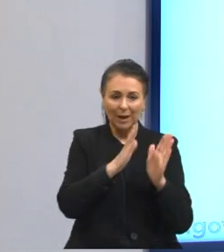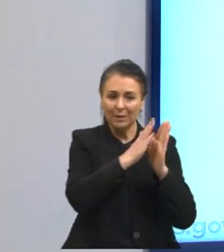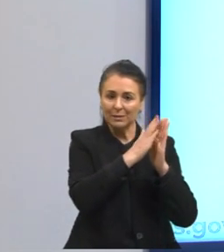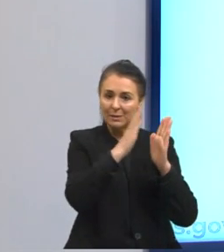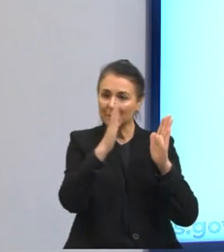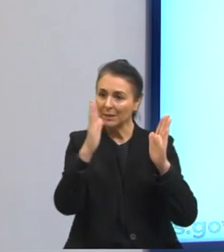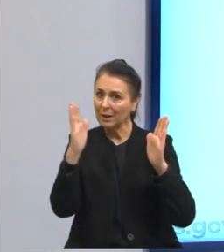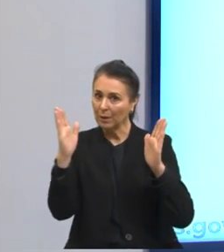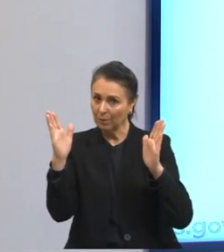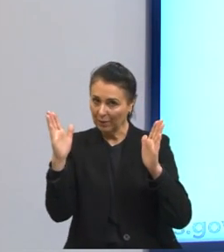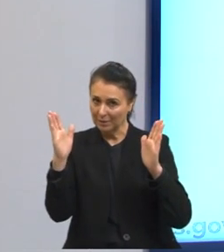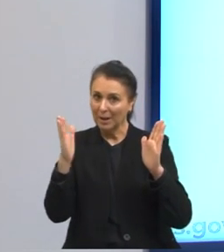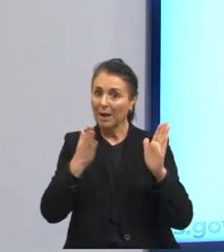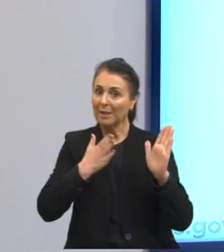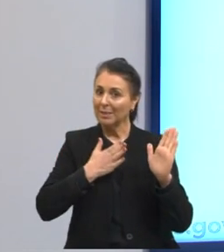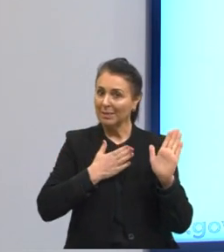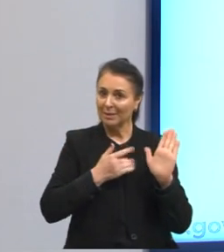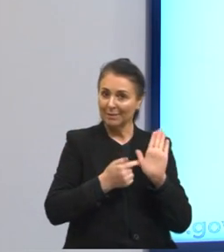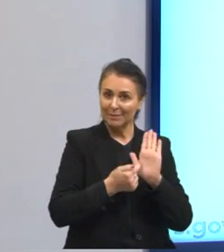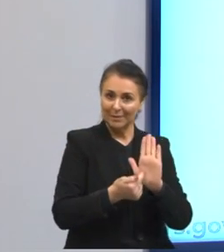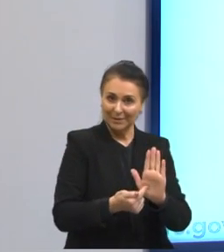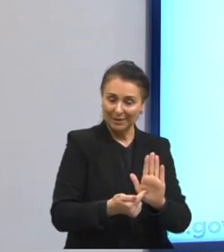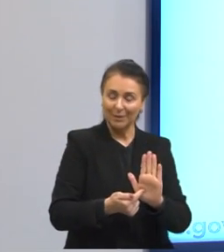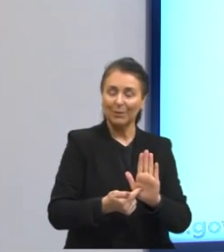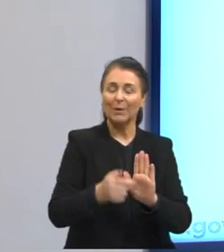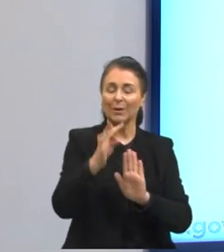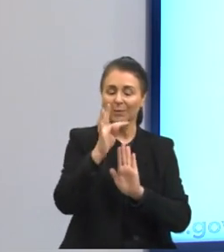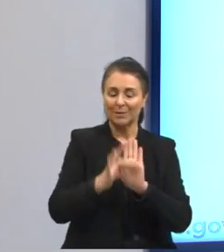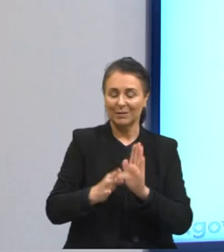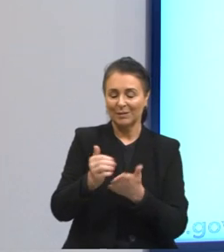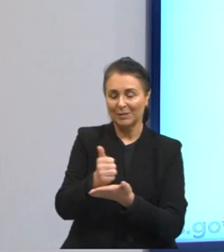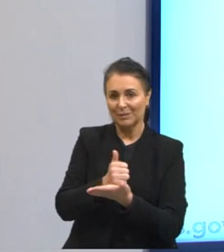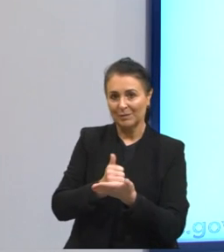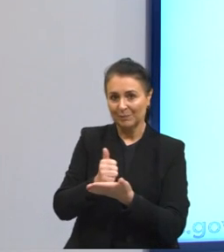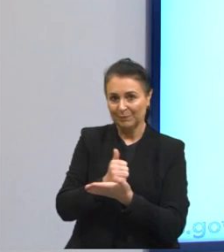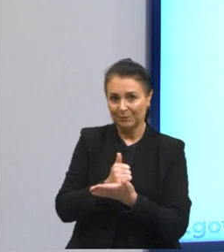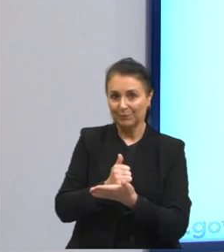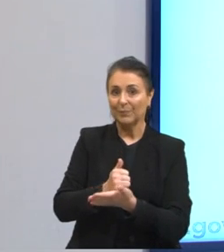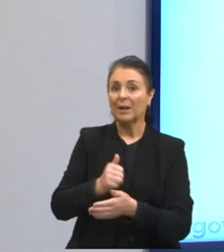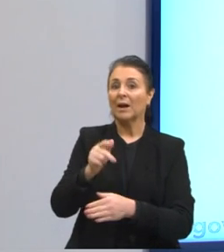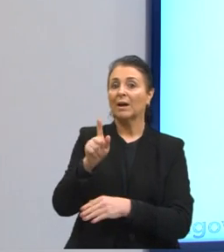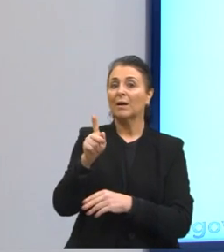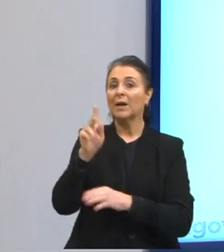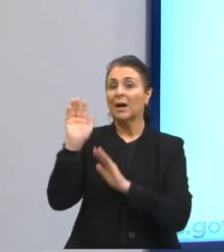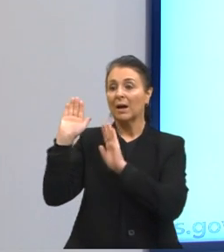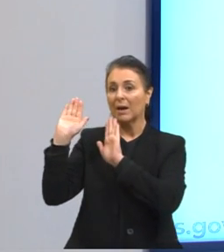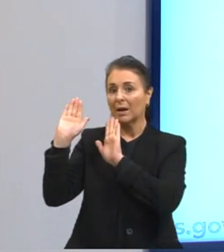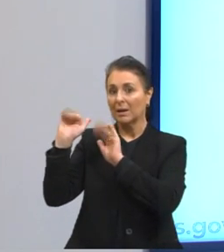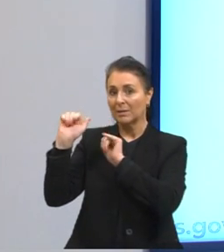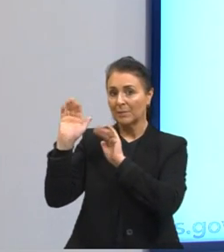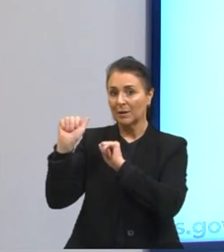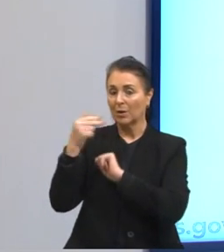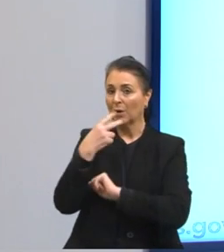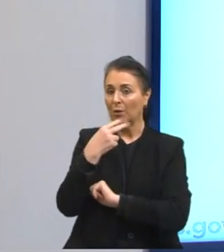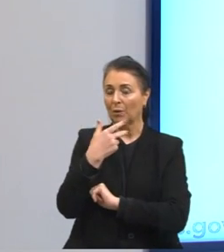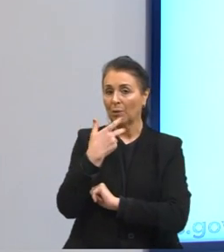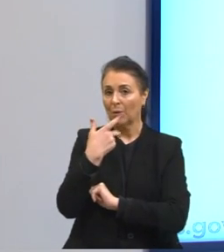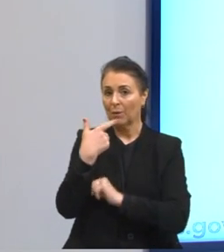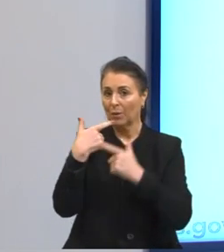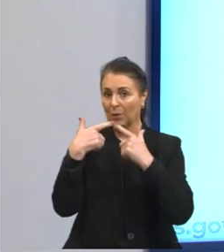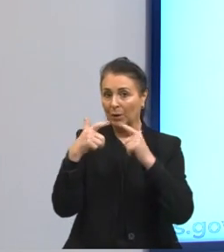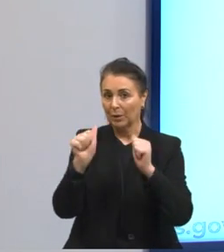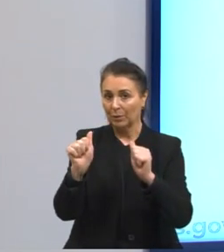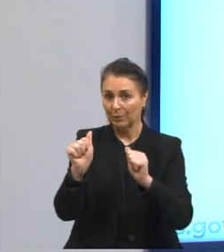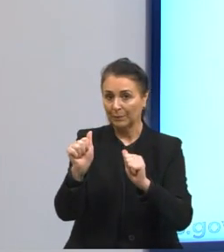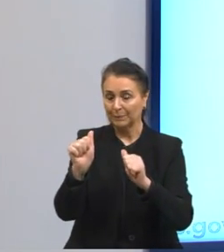minha apresentação, vamos pelo texto base. En el suelo, apoiado en el mostrador,